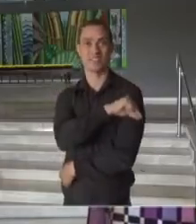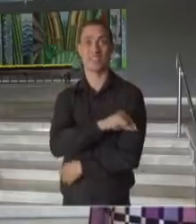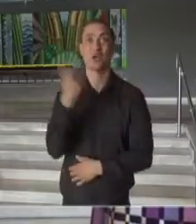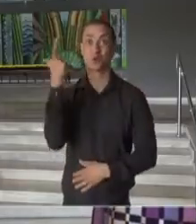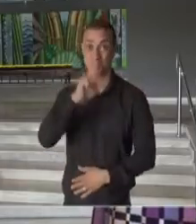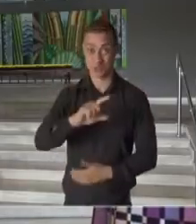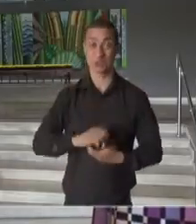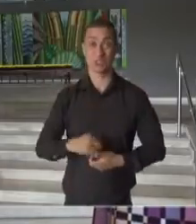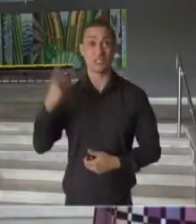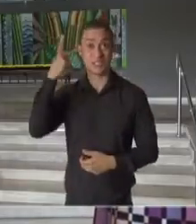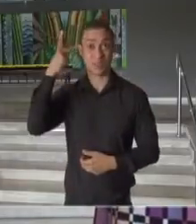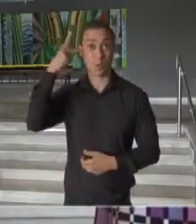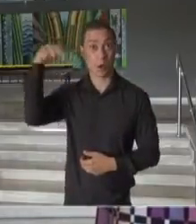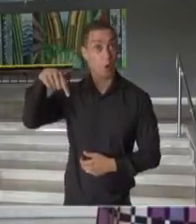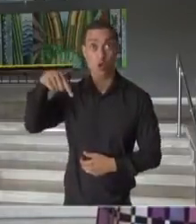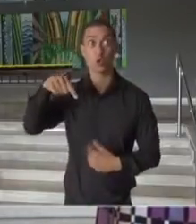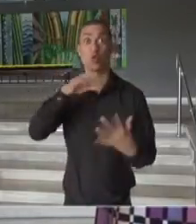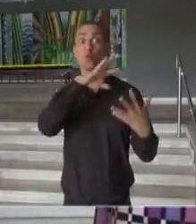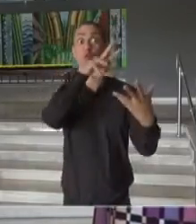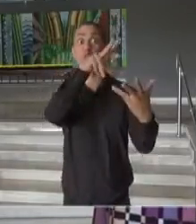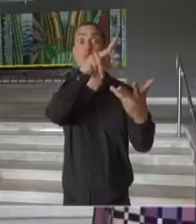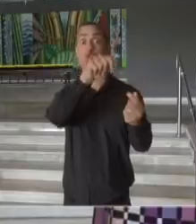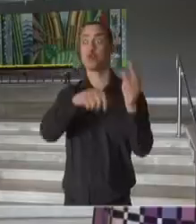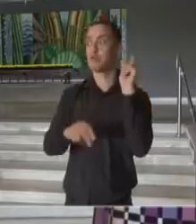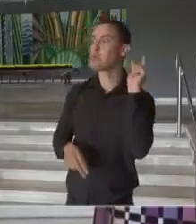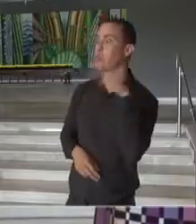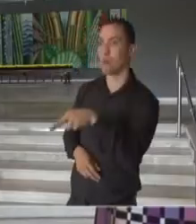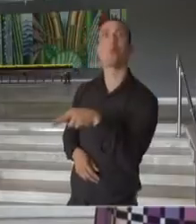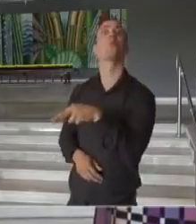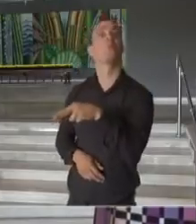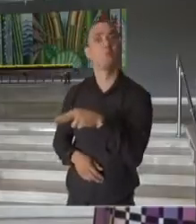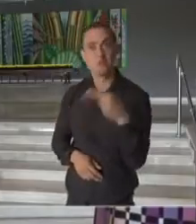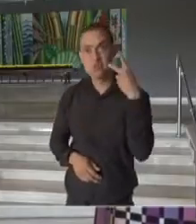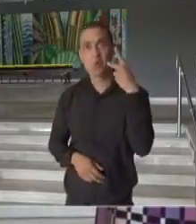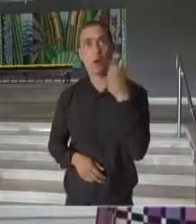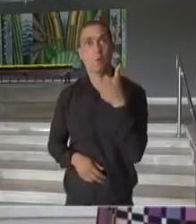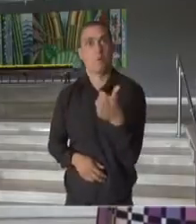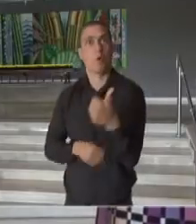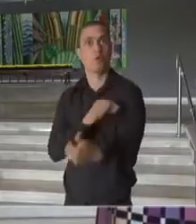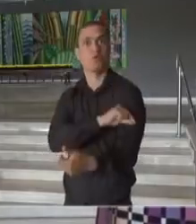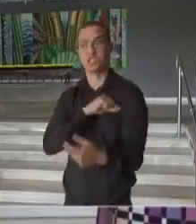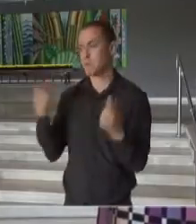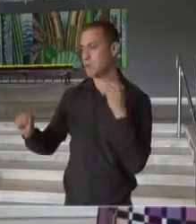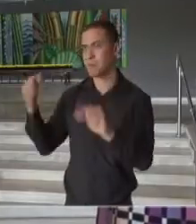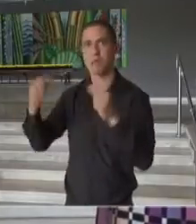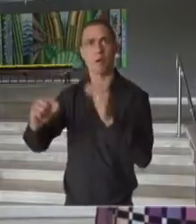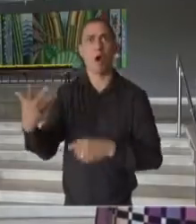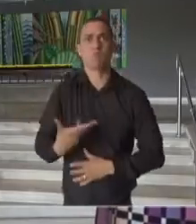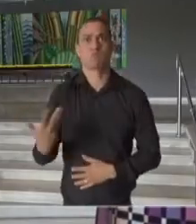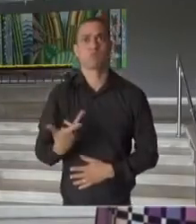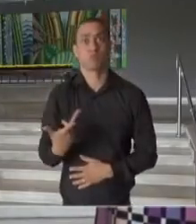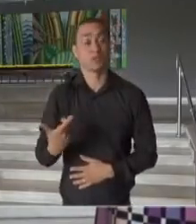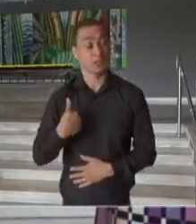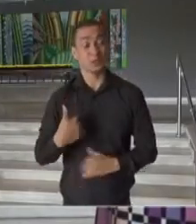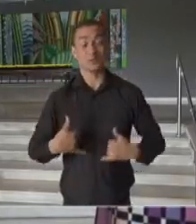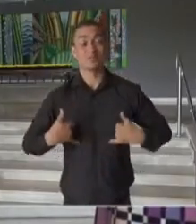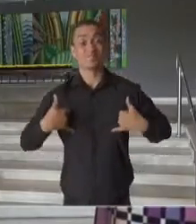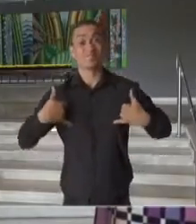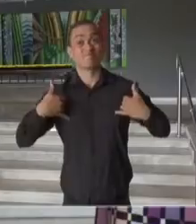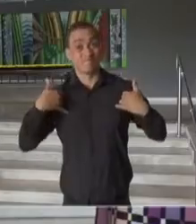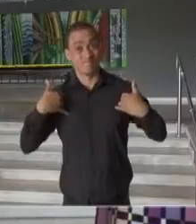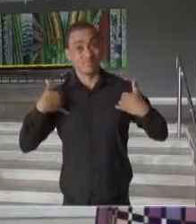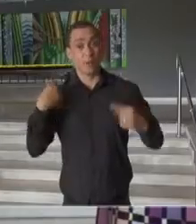vacinal. São Paulo hoje é uma referência internacional em eficiência de vacinação. E eu fiquei muito orgulhoso,